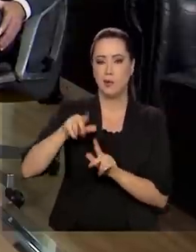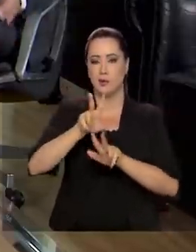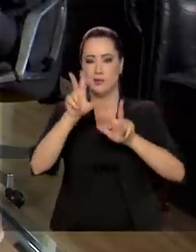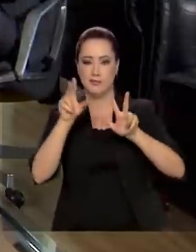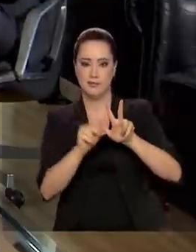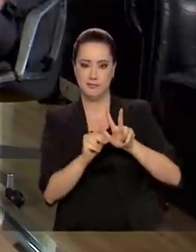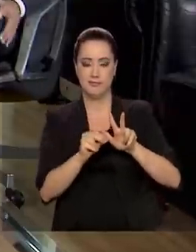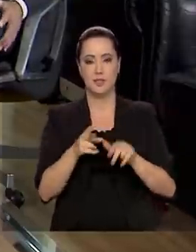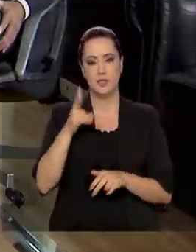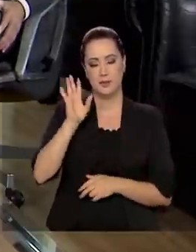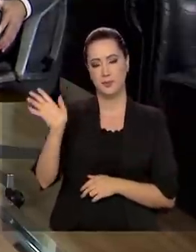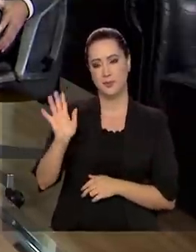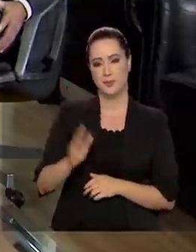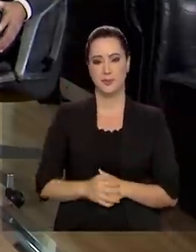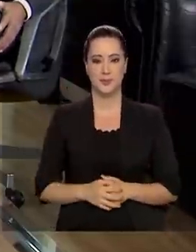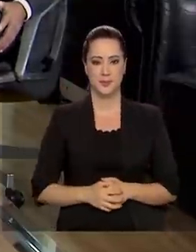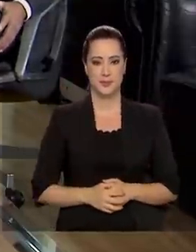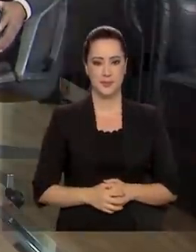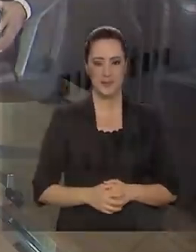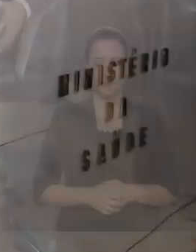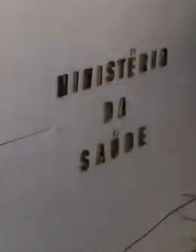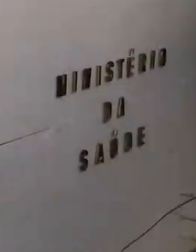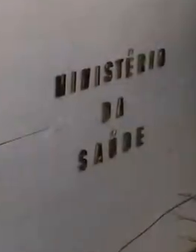TV Brasil. Até o próximo programa.